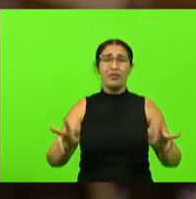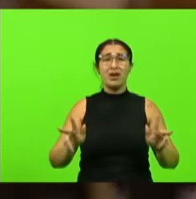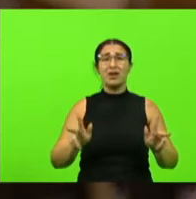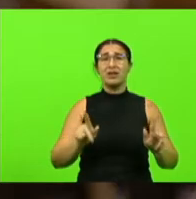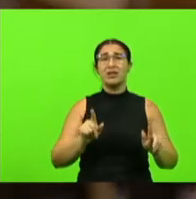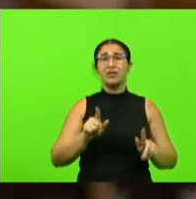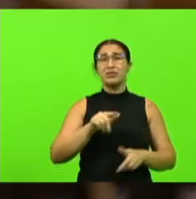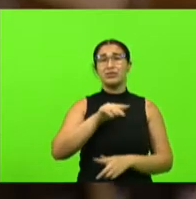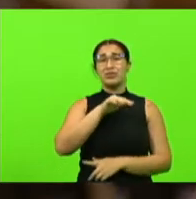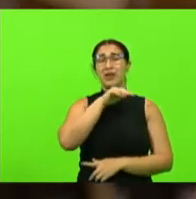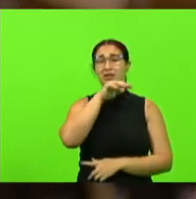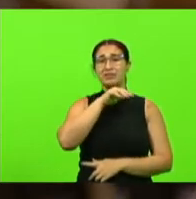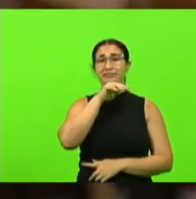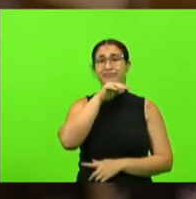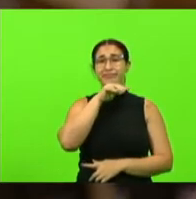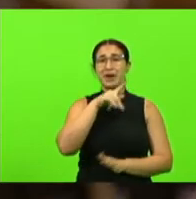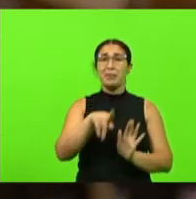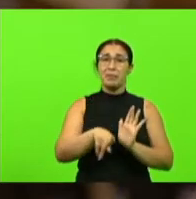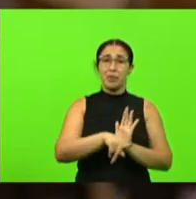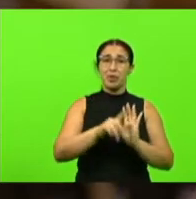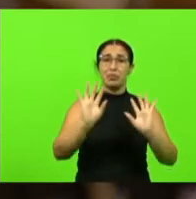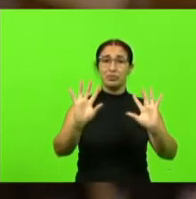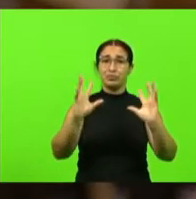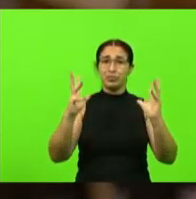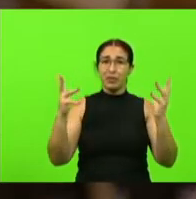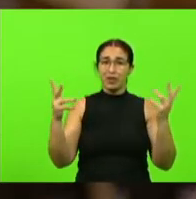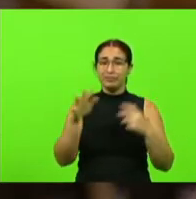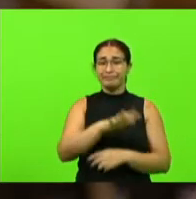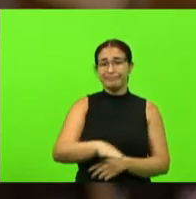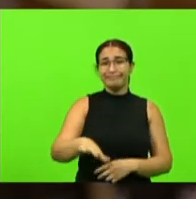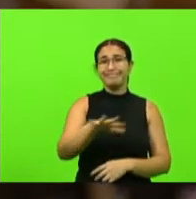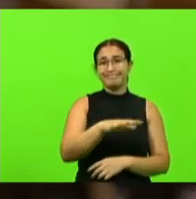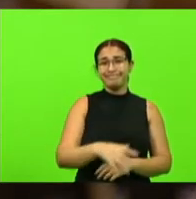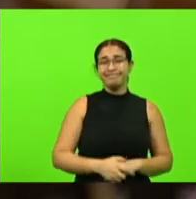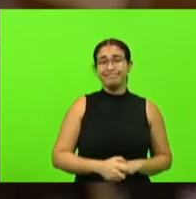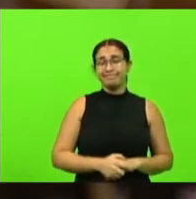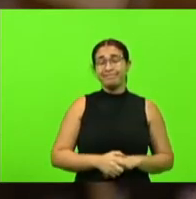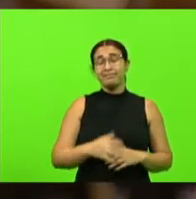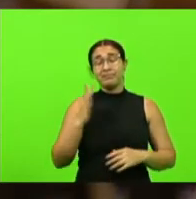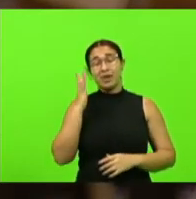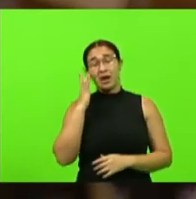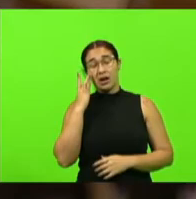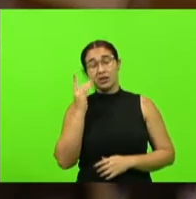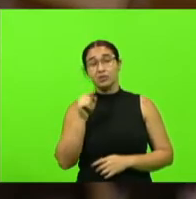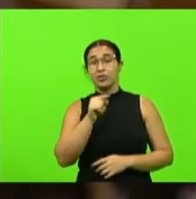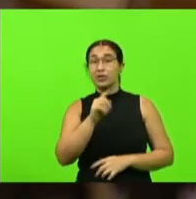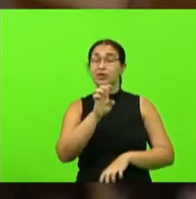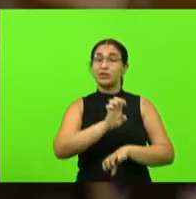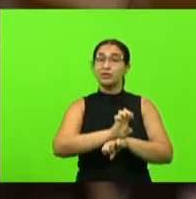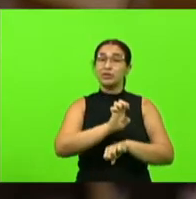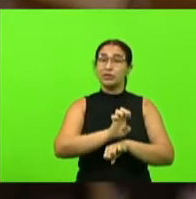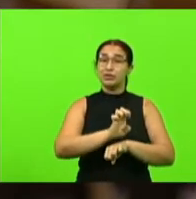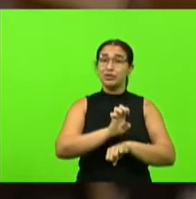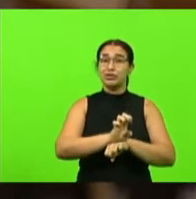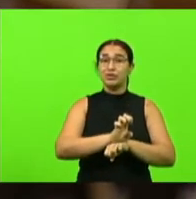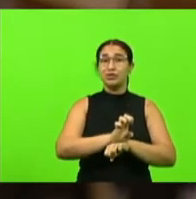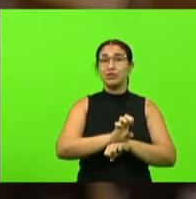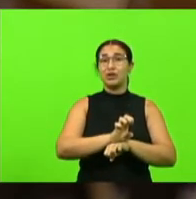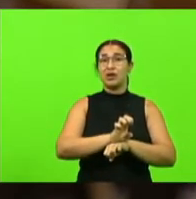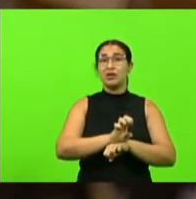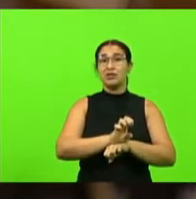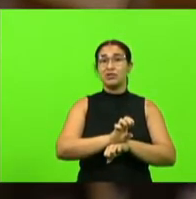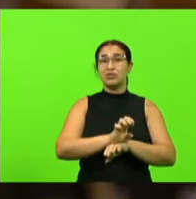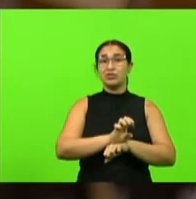então acho que o estado que tem muitas poucas opções